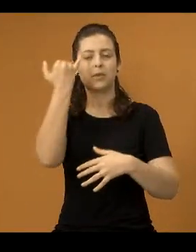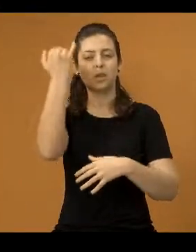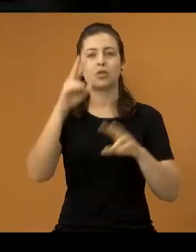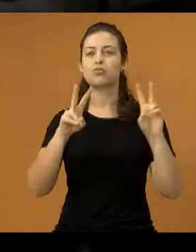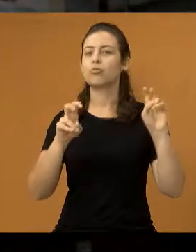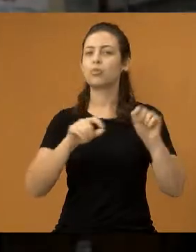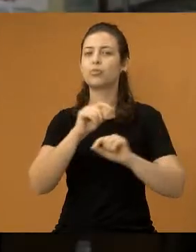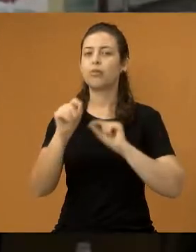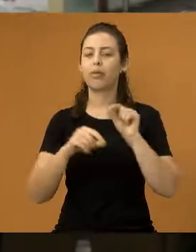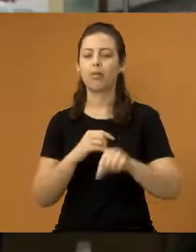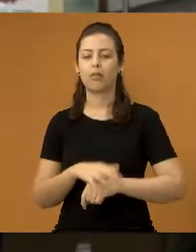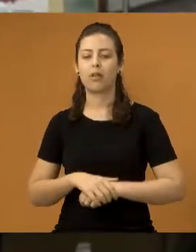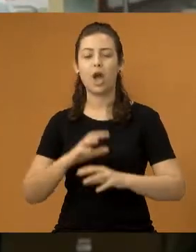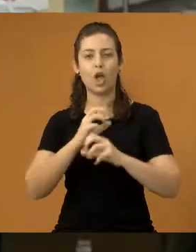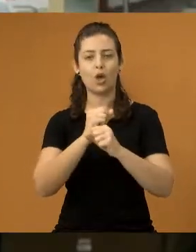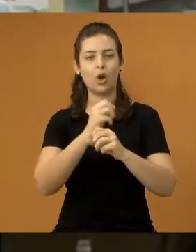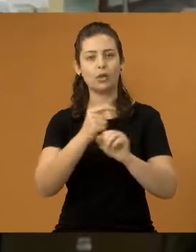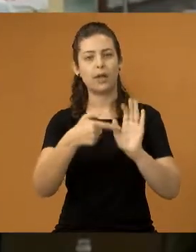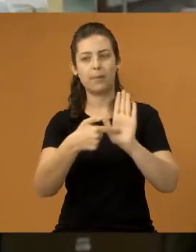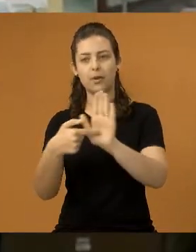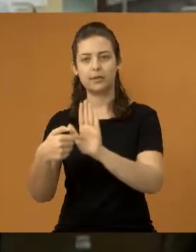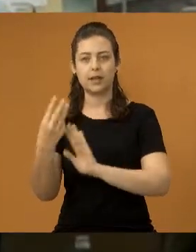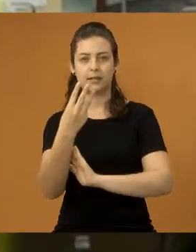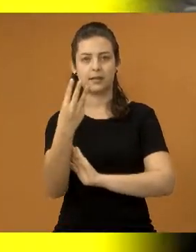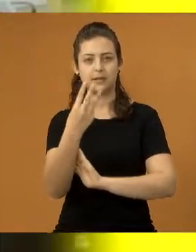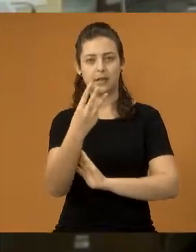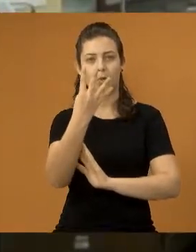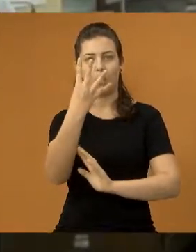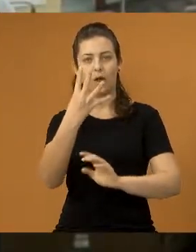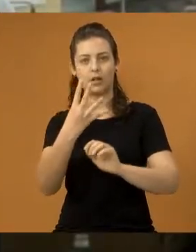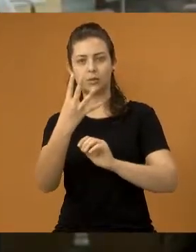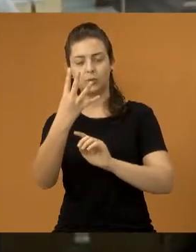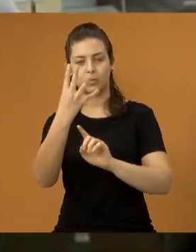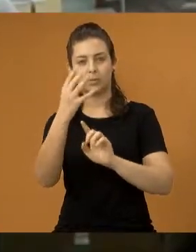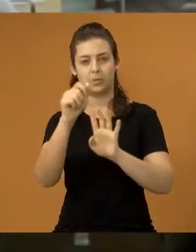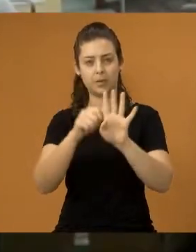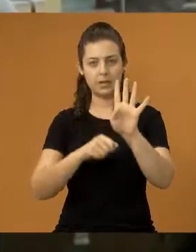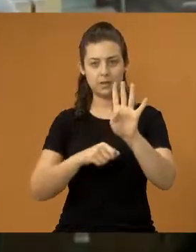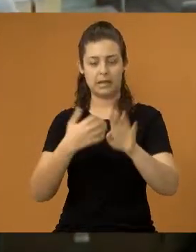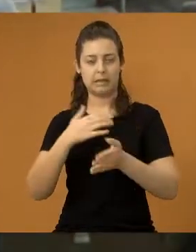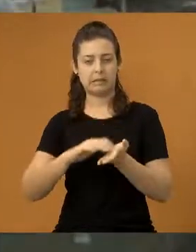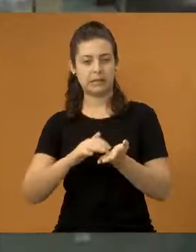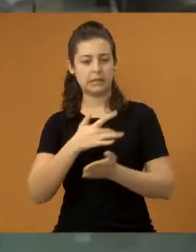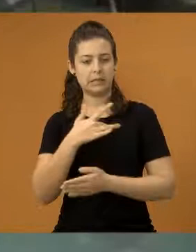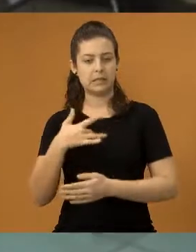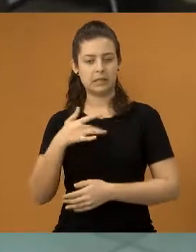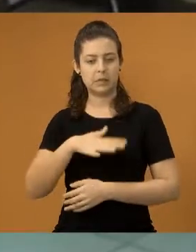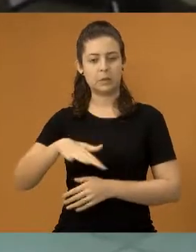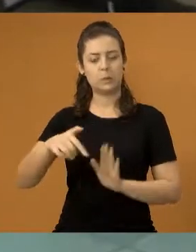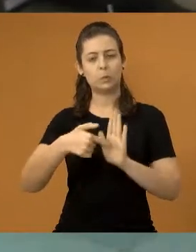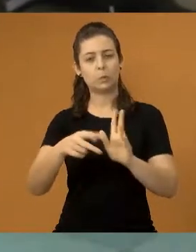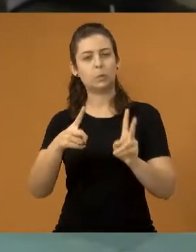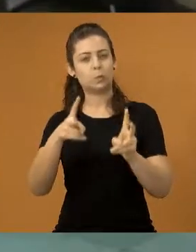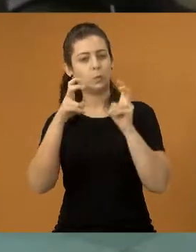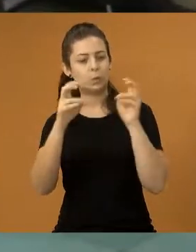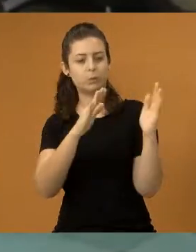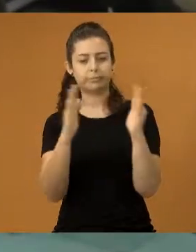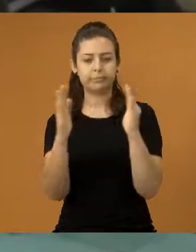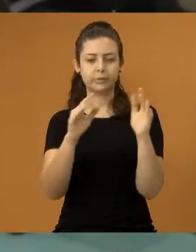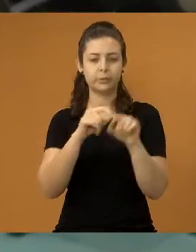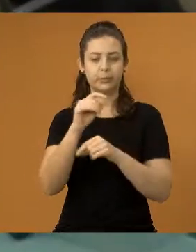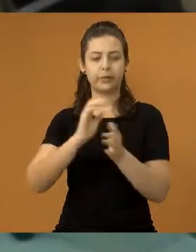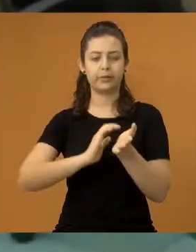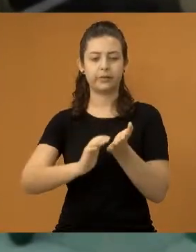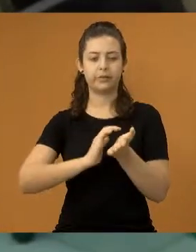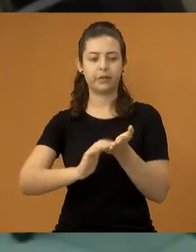sobre a prestação de contas do terceiro quadrimestre da Secretaria de Saúde, onde pudemos enxergar, é a